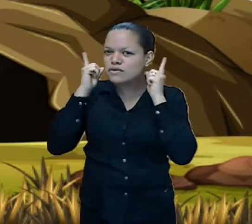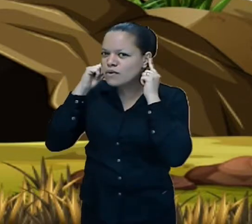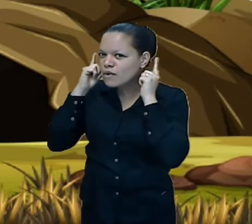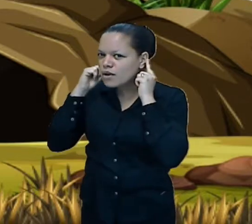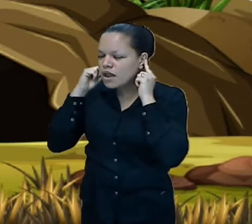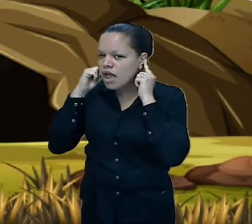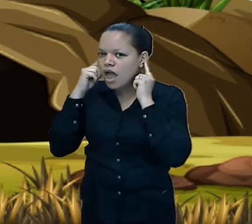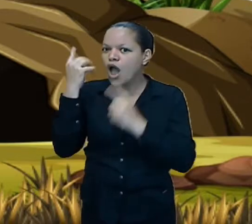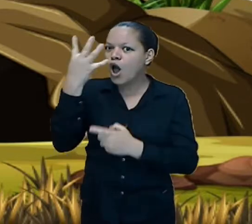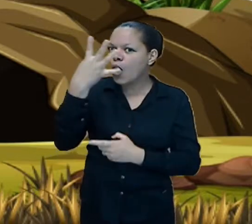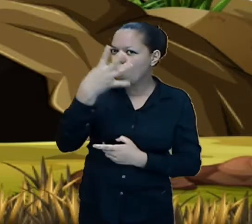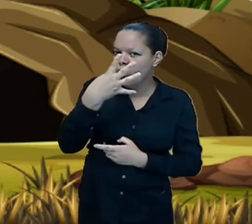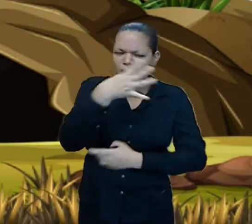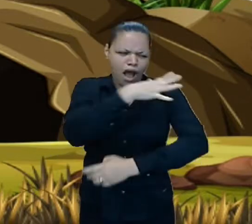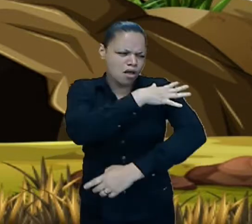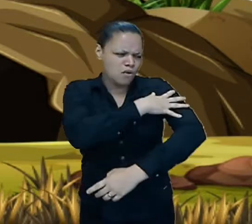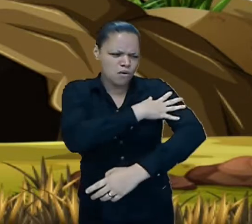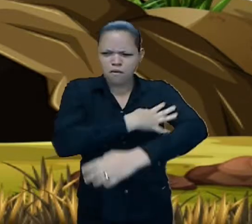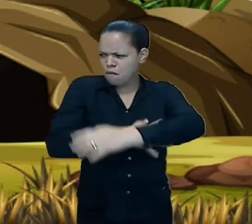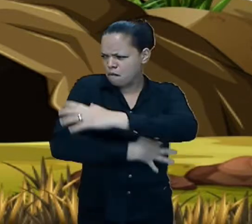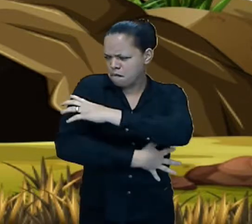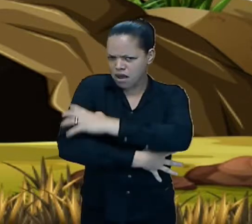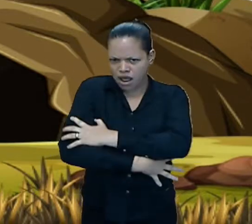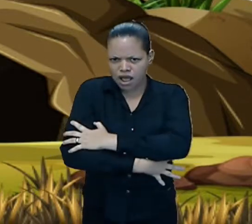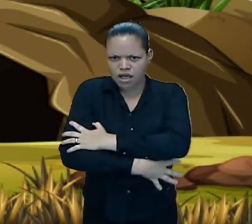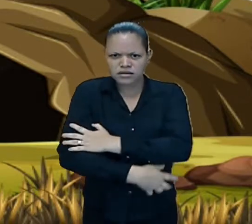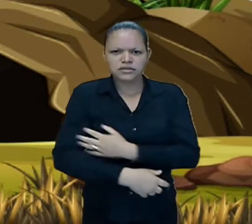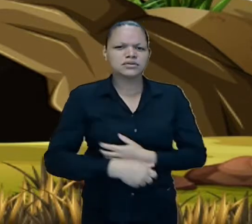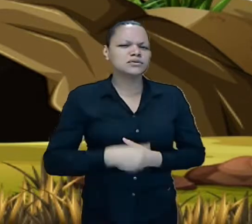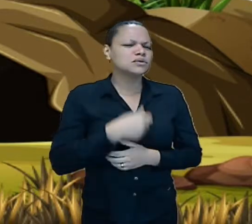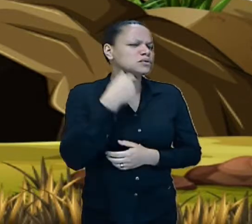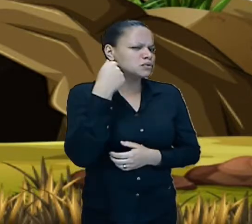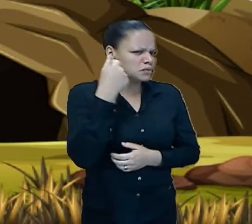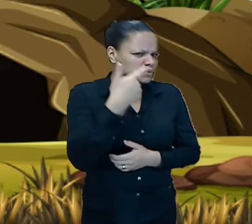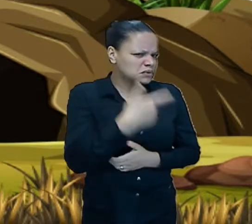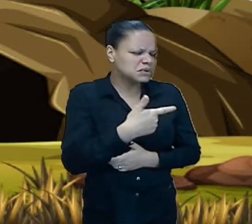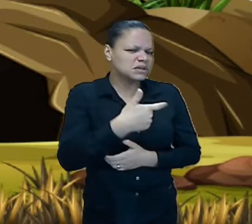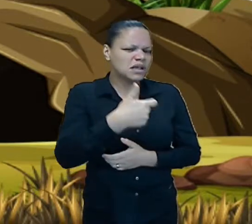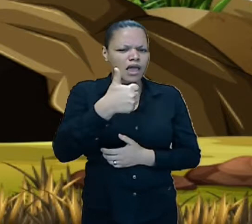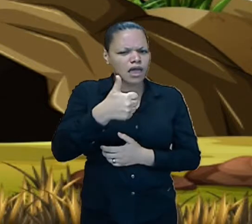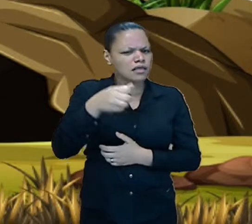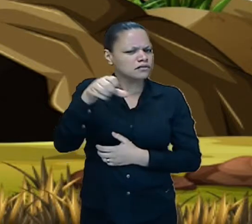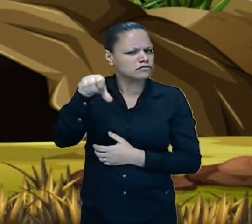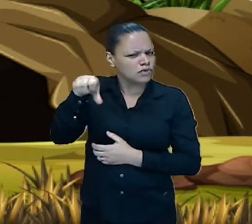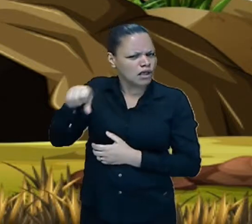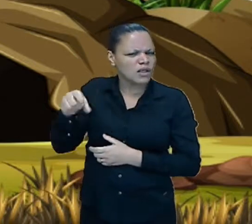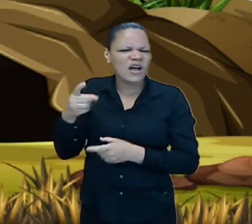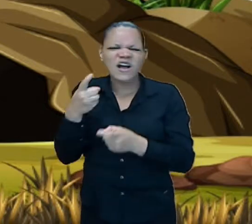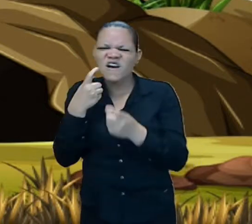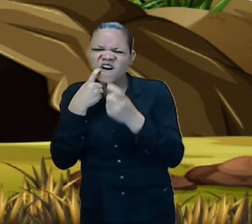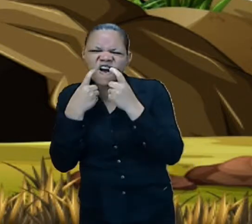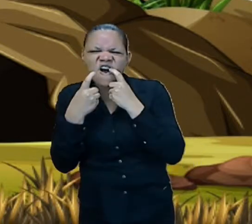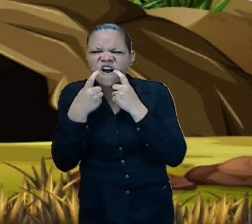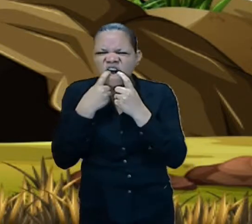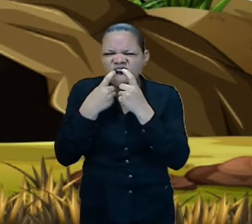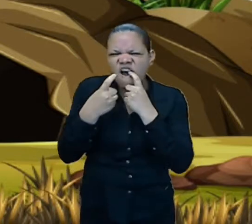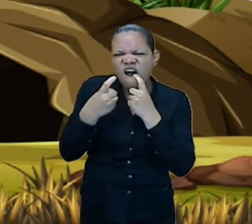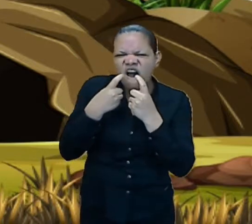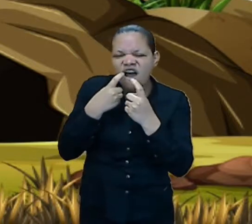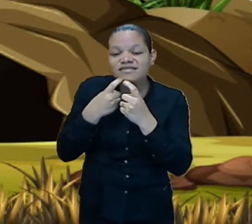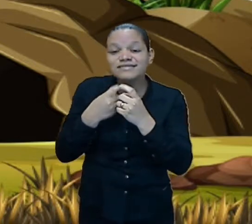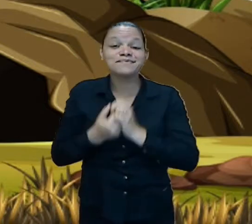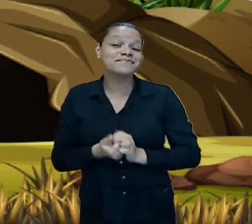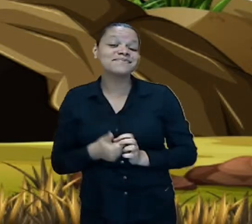quatro braços e duzentos e dezenove dentes. Era tão